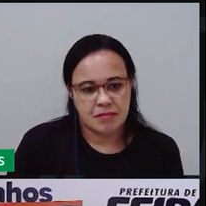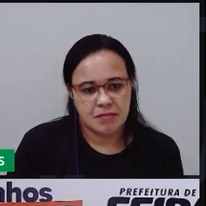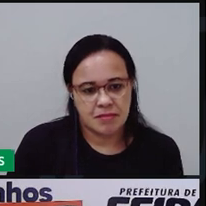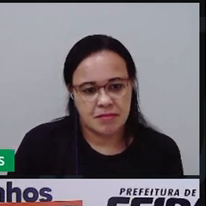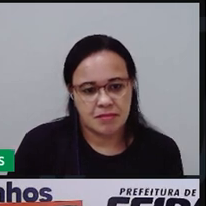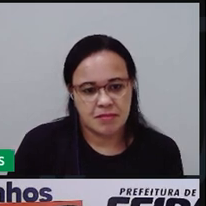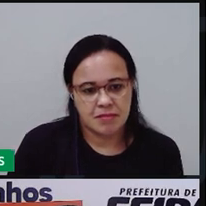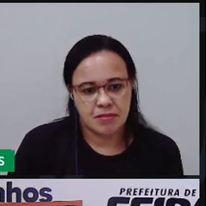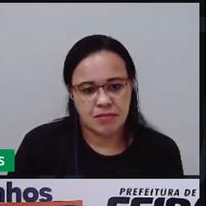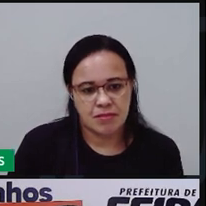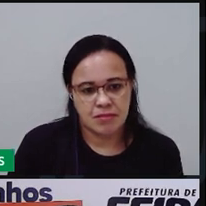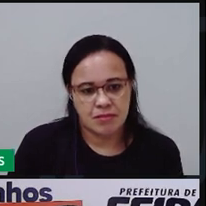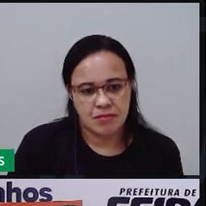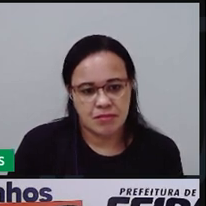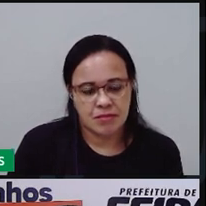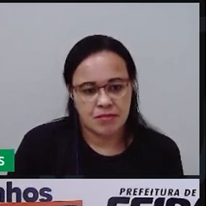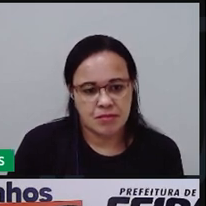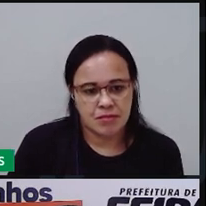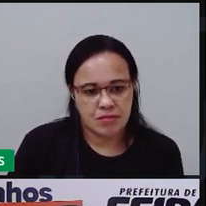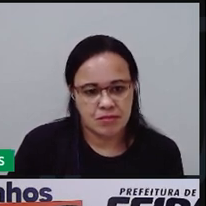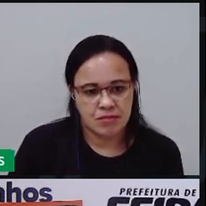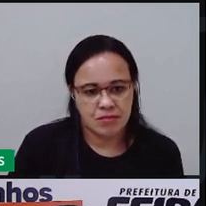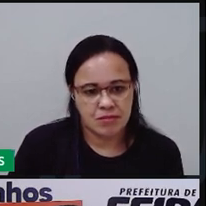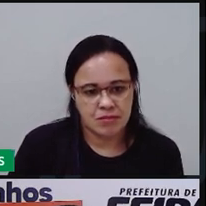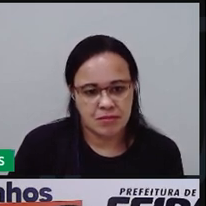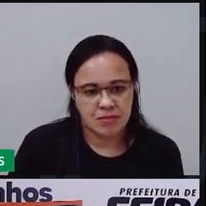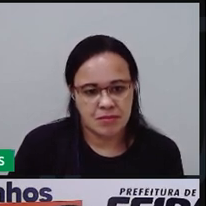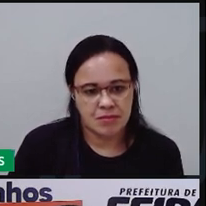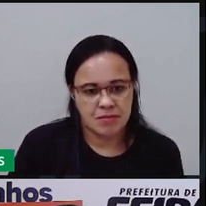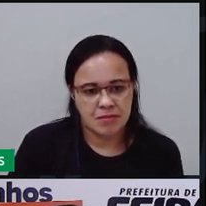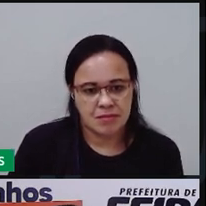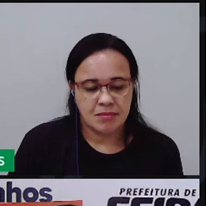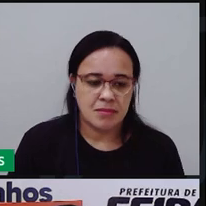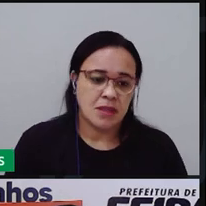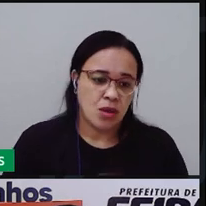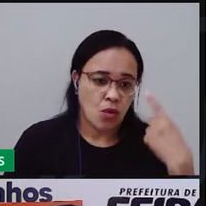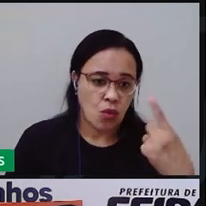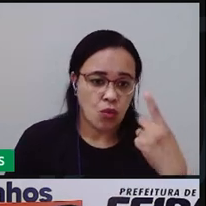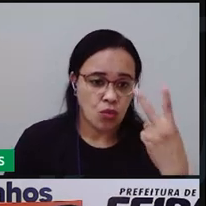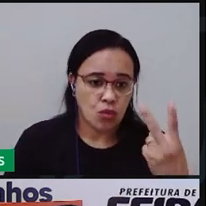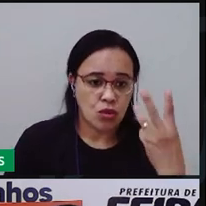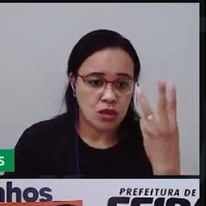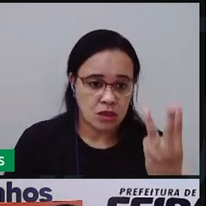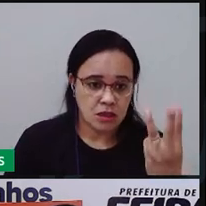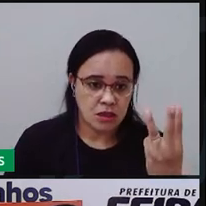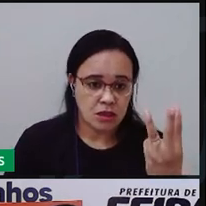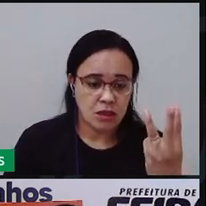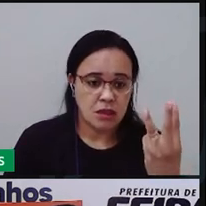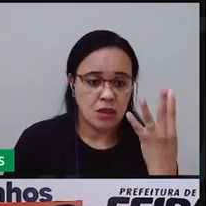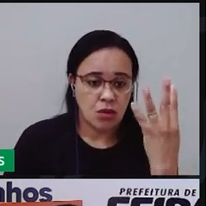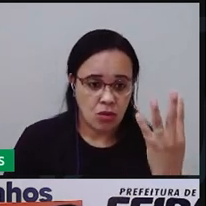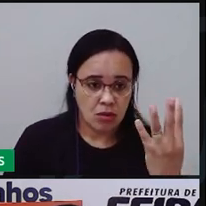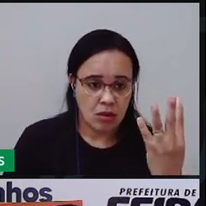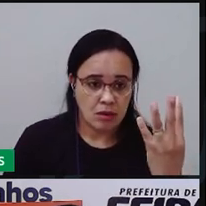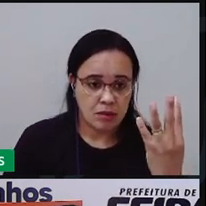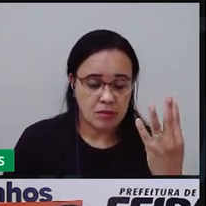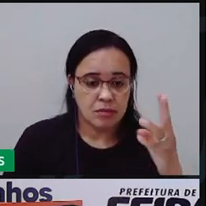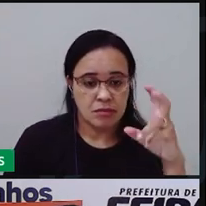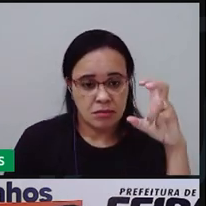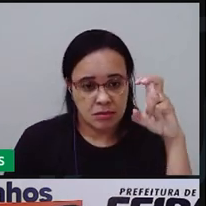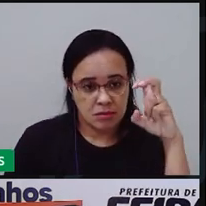Um, dois, três, quatro,